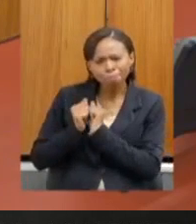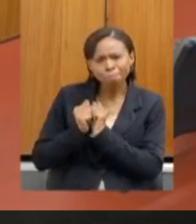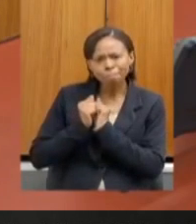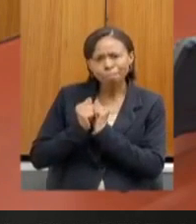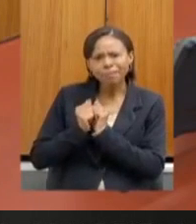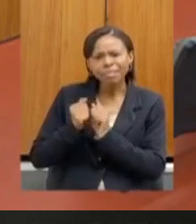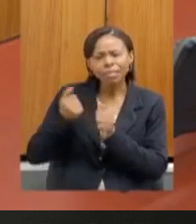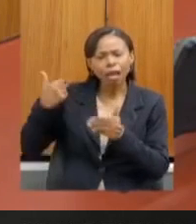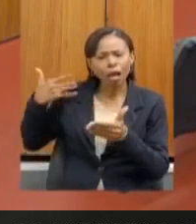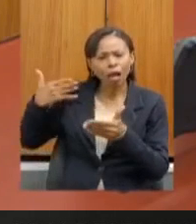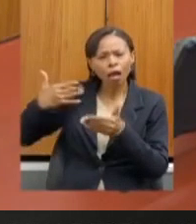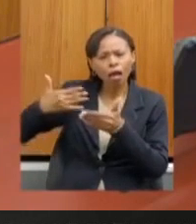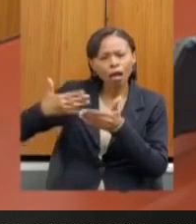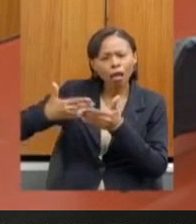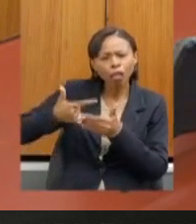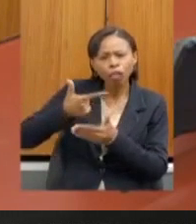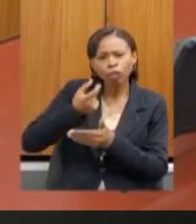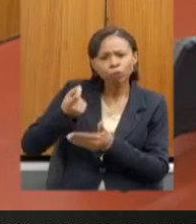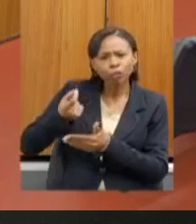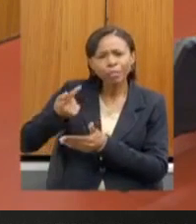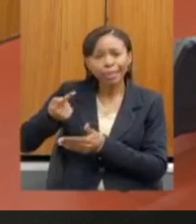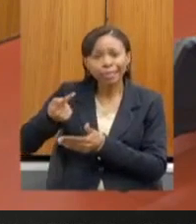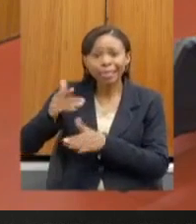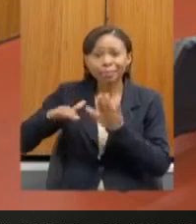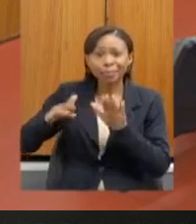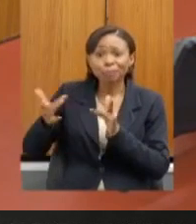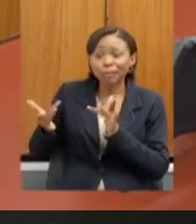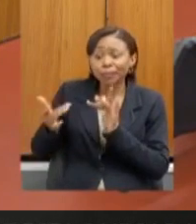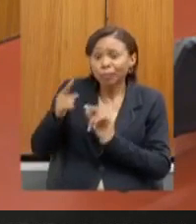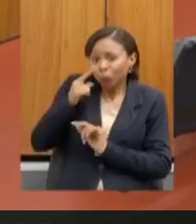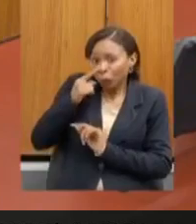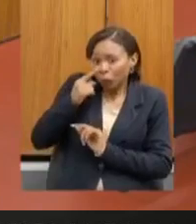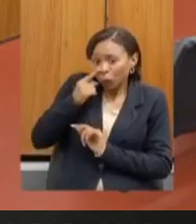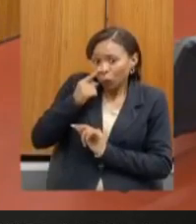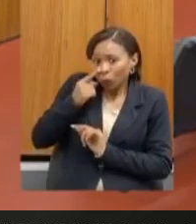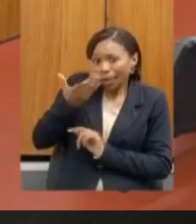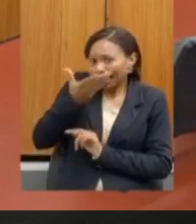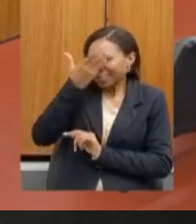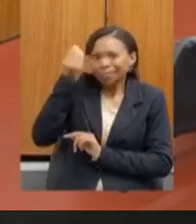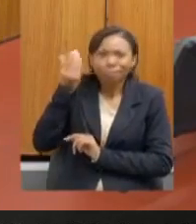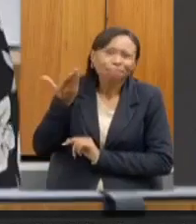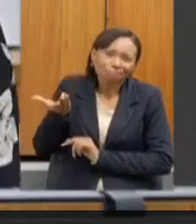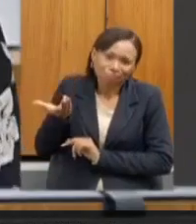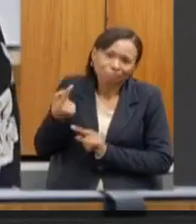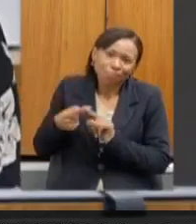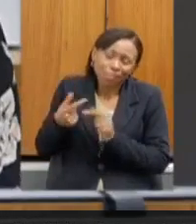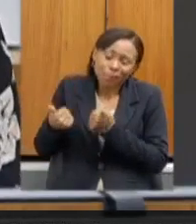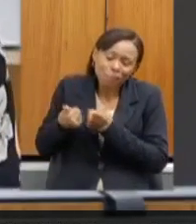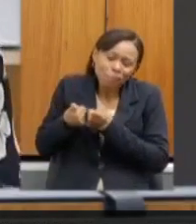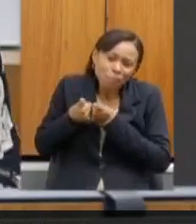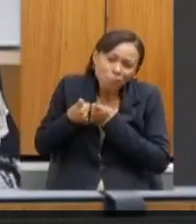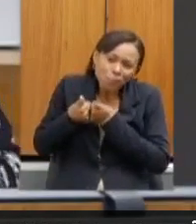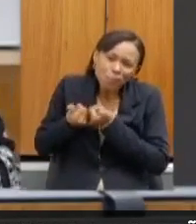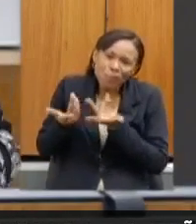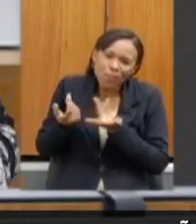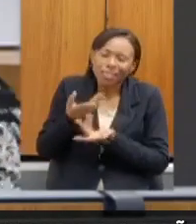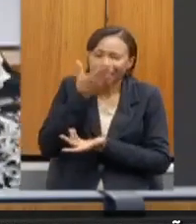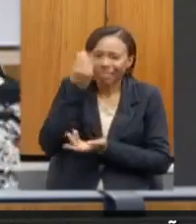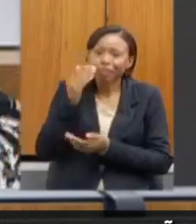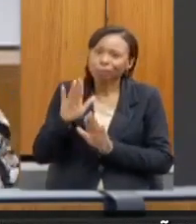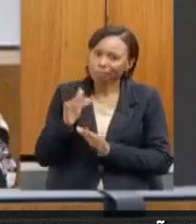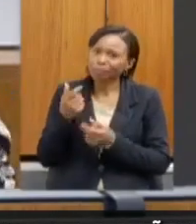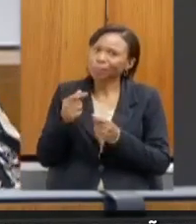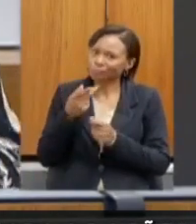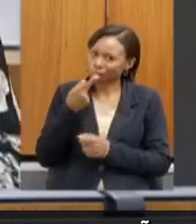desde 2007, talvez os mais próximos a gente esqueça, deputado, é porque estamos tão próximos, mas, de forma alguma, poderia deixar de